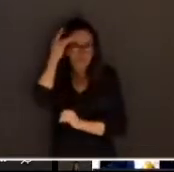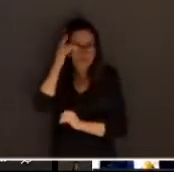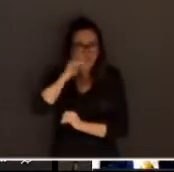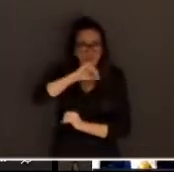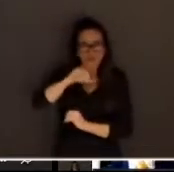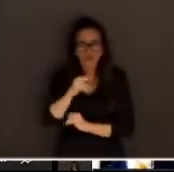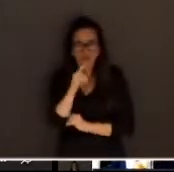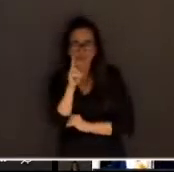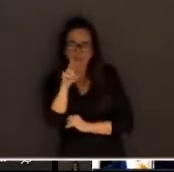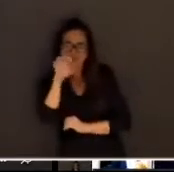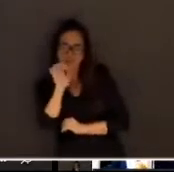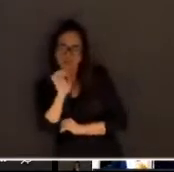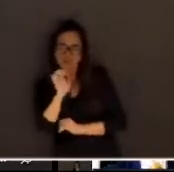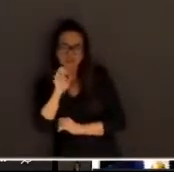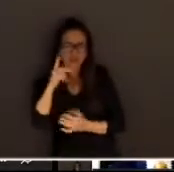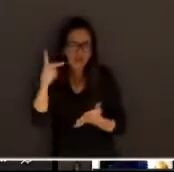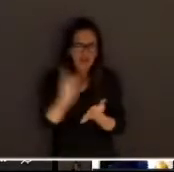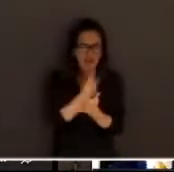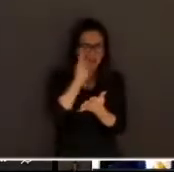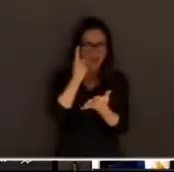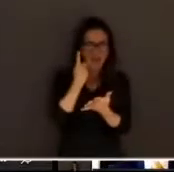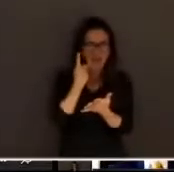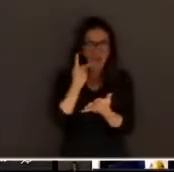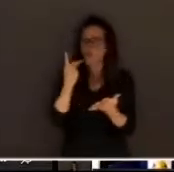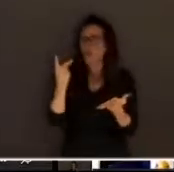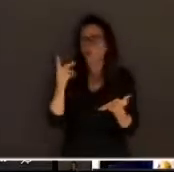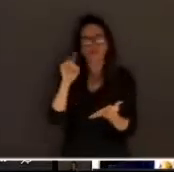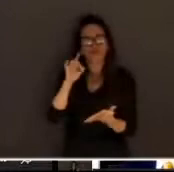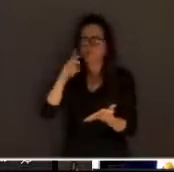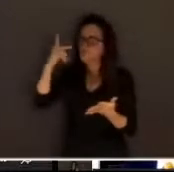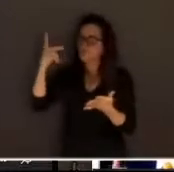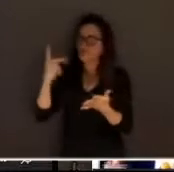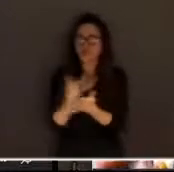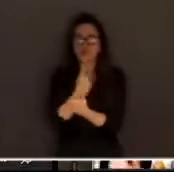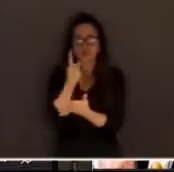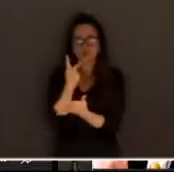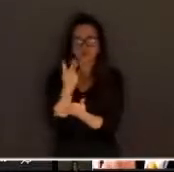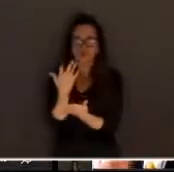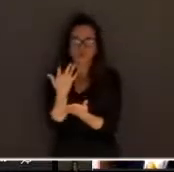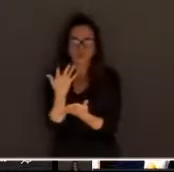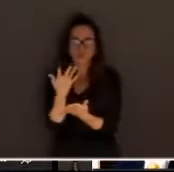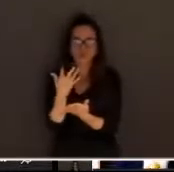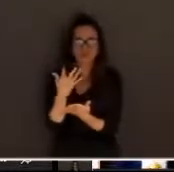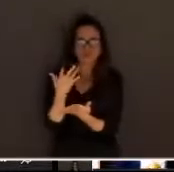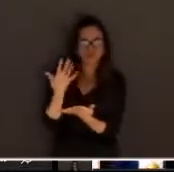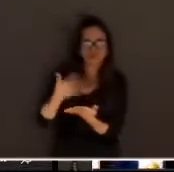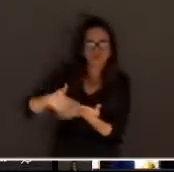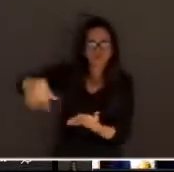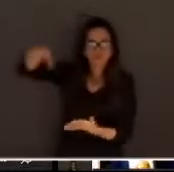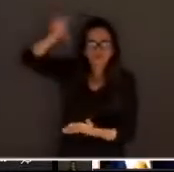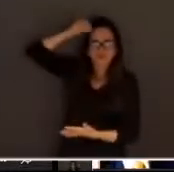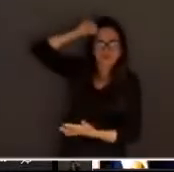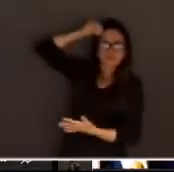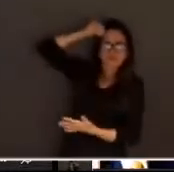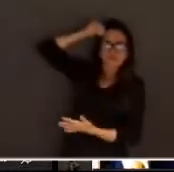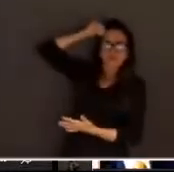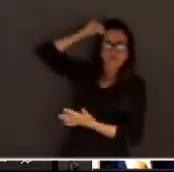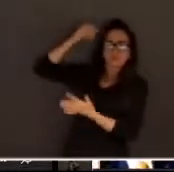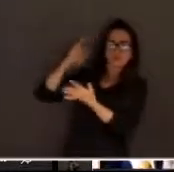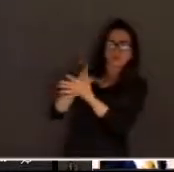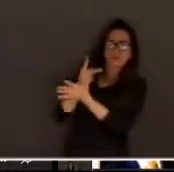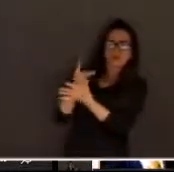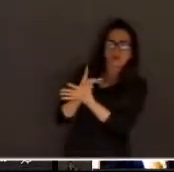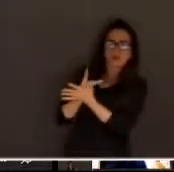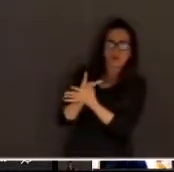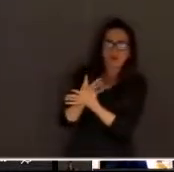por entendimento, jamais por vontade. Entendia mal o contexto fático, entendia mal o